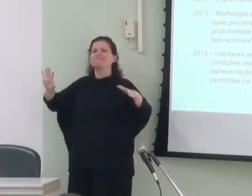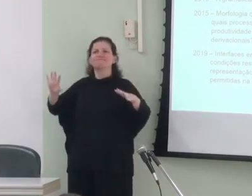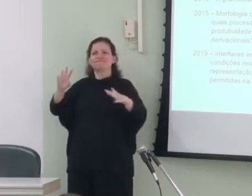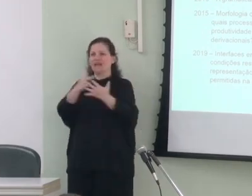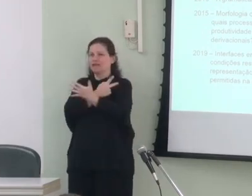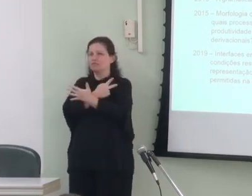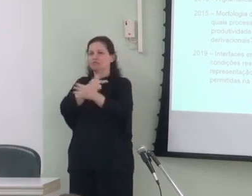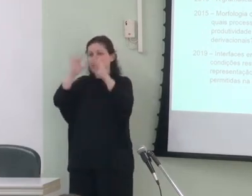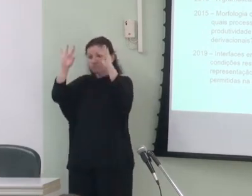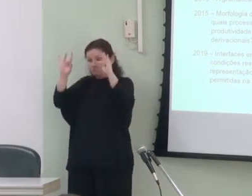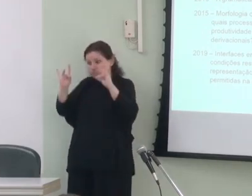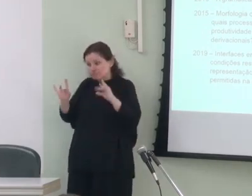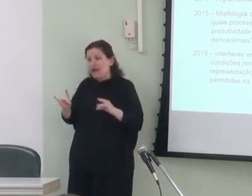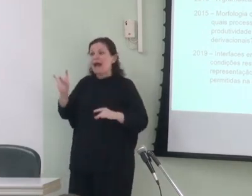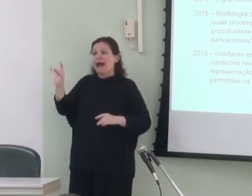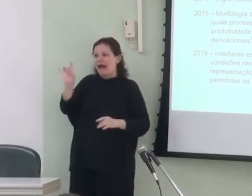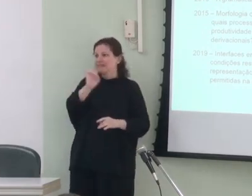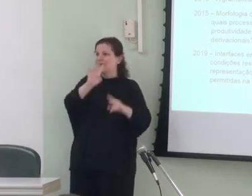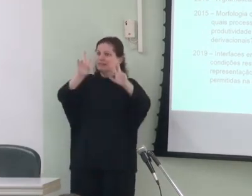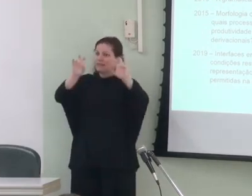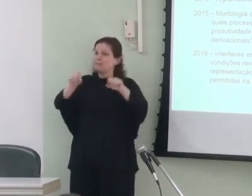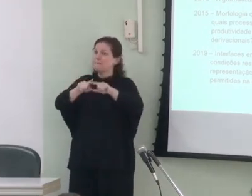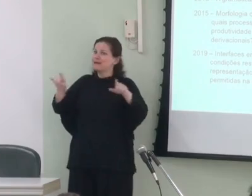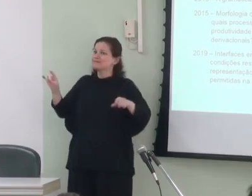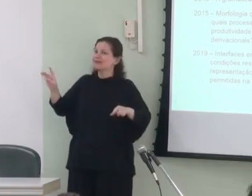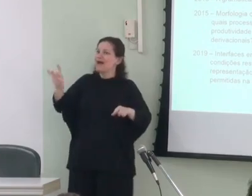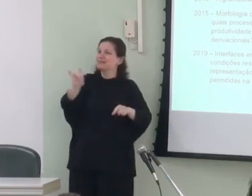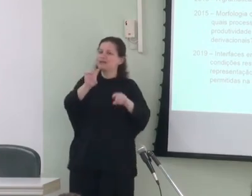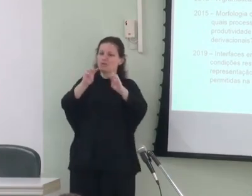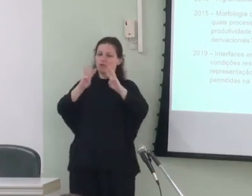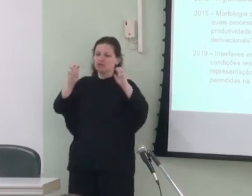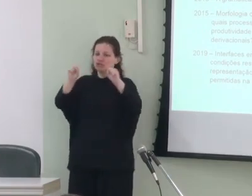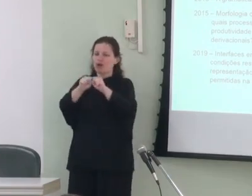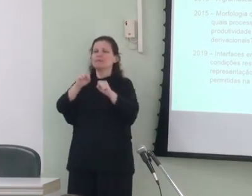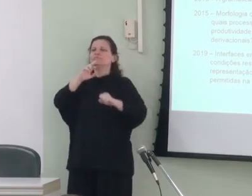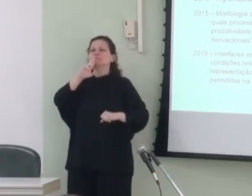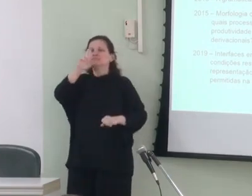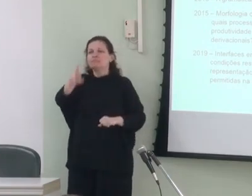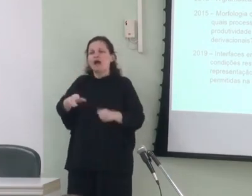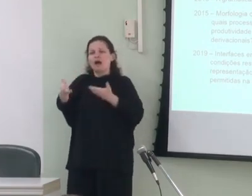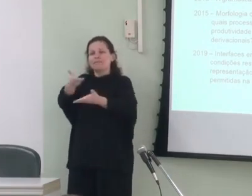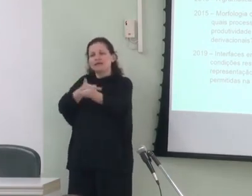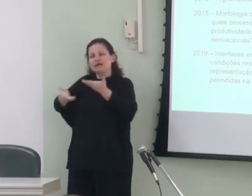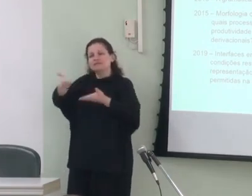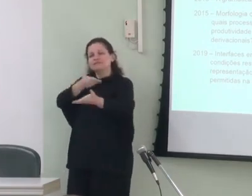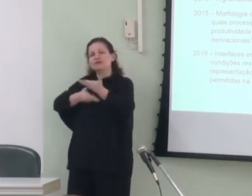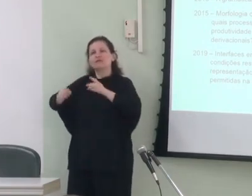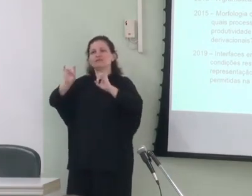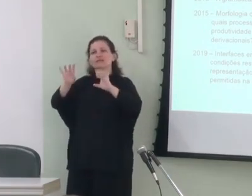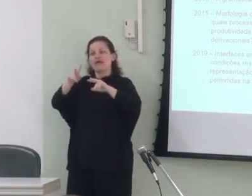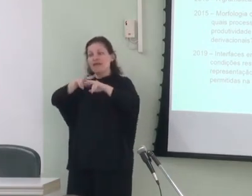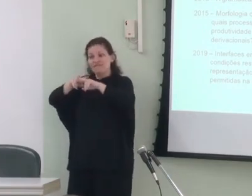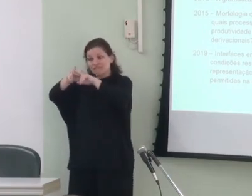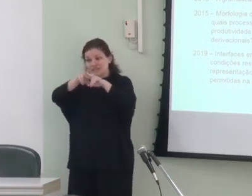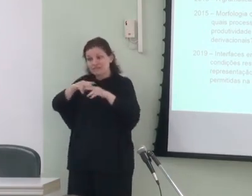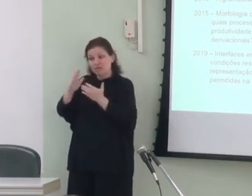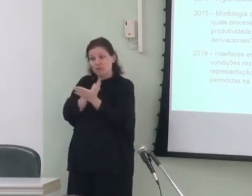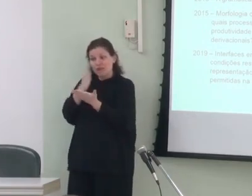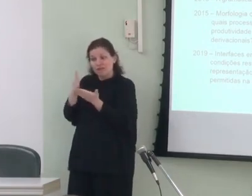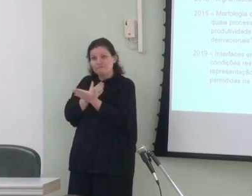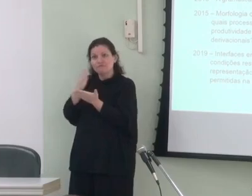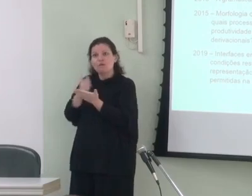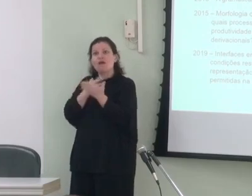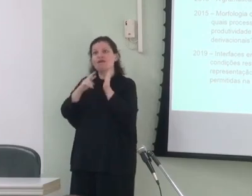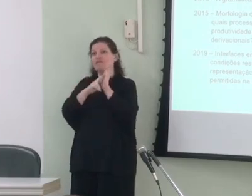dada a especificidade de cada tema, mas cada um desses workshops resultou em uma publicação de um volume especial em revista ou em livro e as